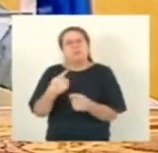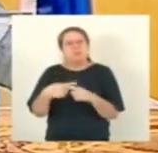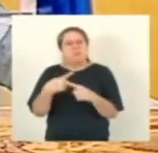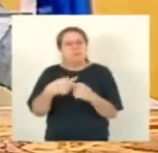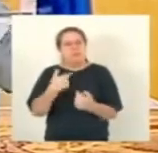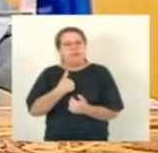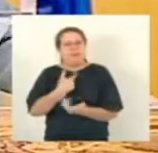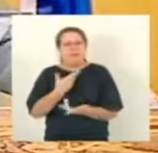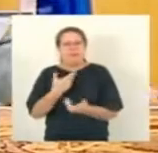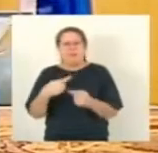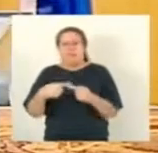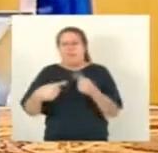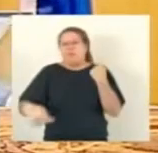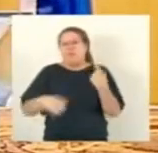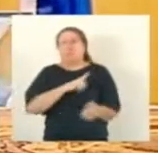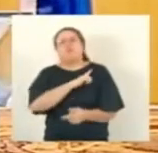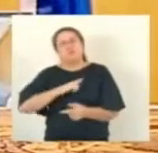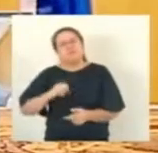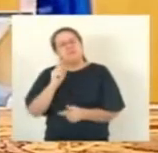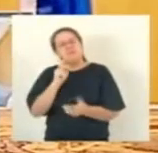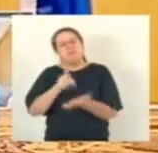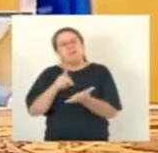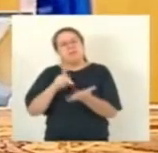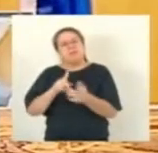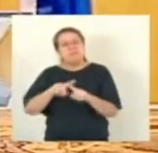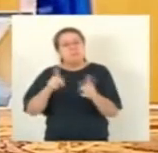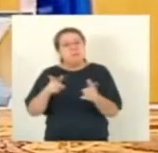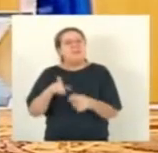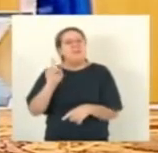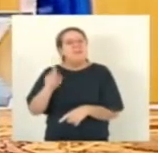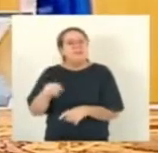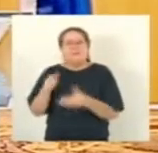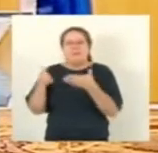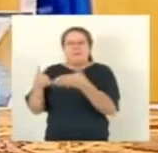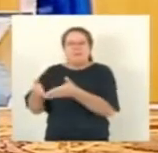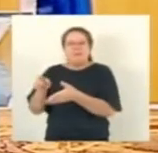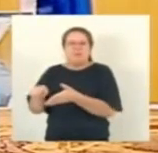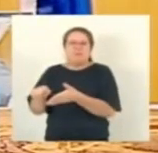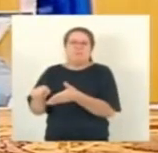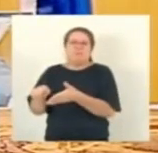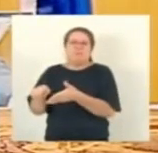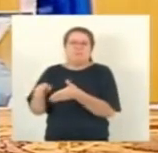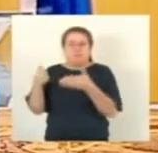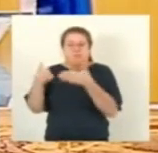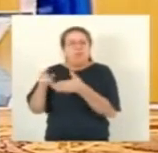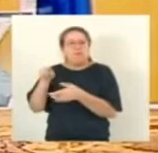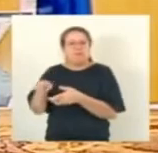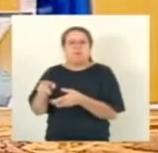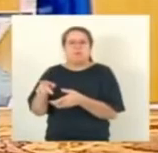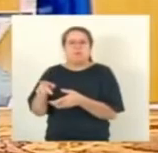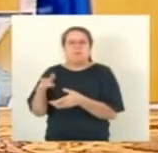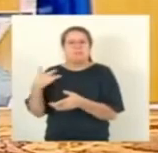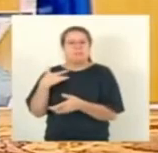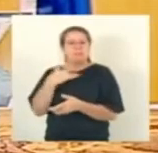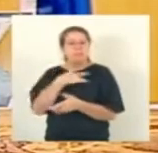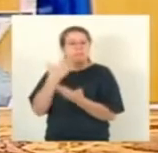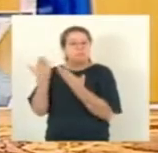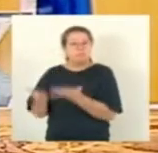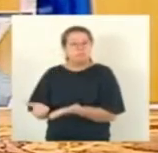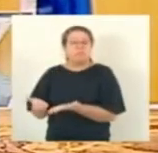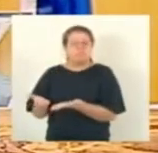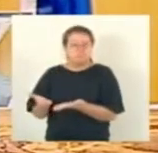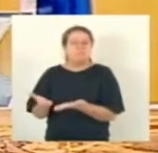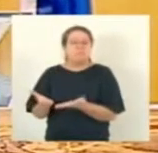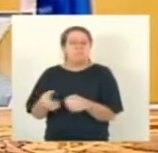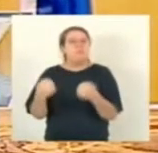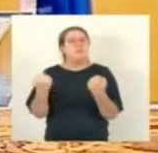mas é um caso de saúde onde essa pessoa pode morrer. Ela está próxima de nós. Mas,